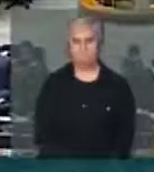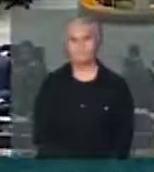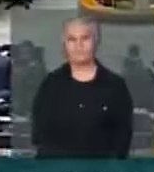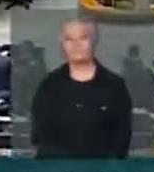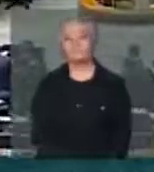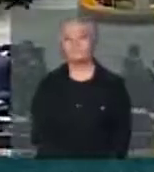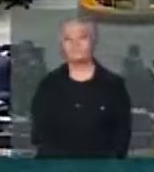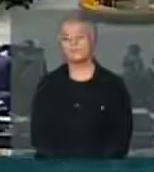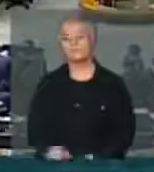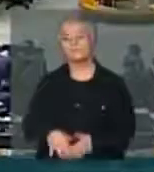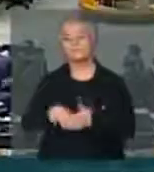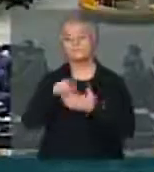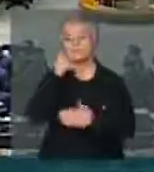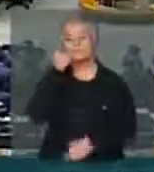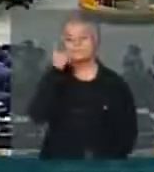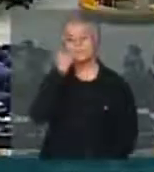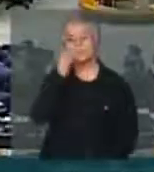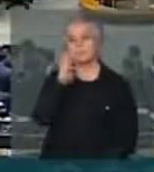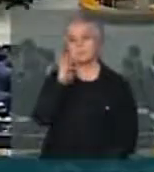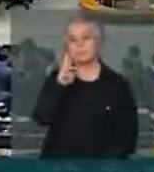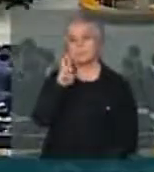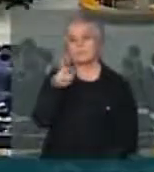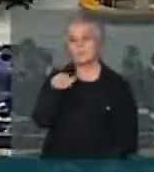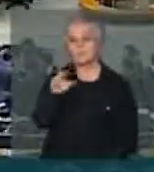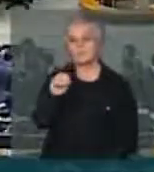Para falar como líder, deputado Bruno Araújo.